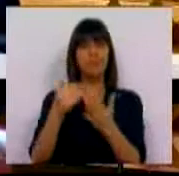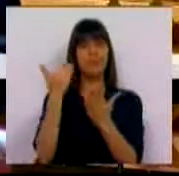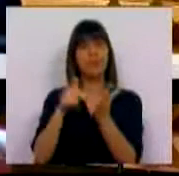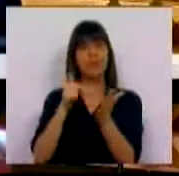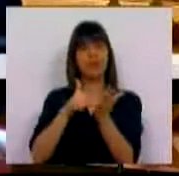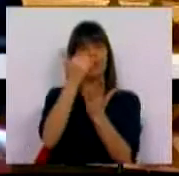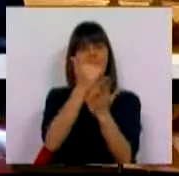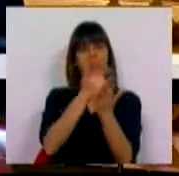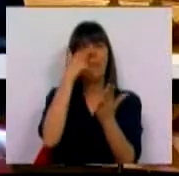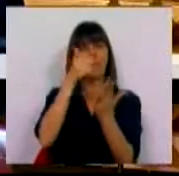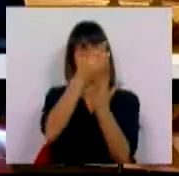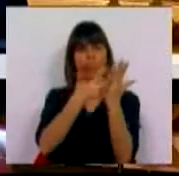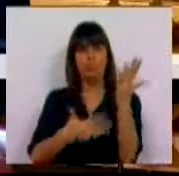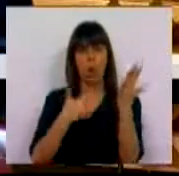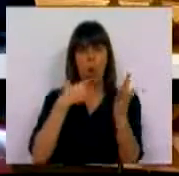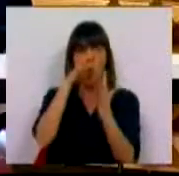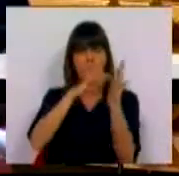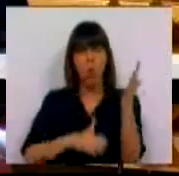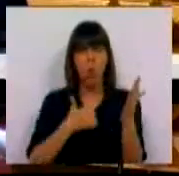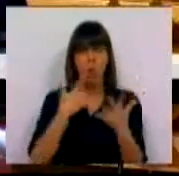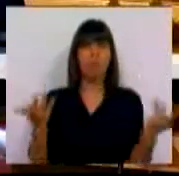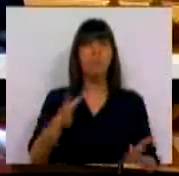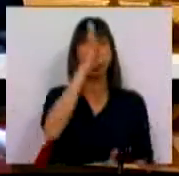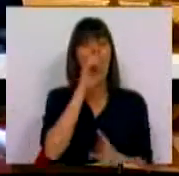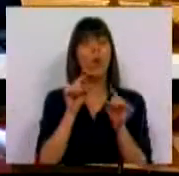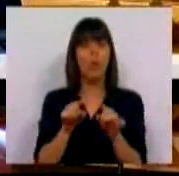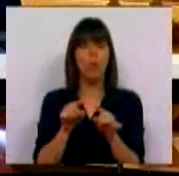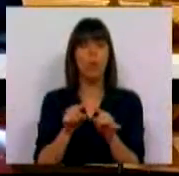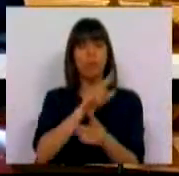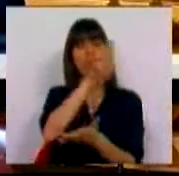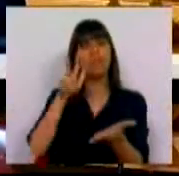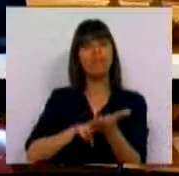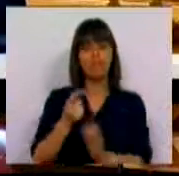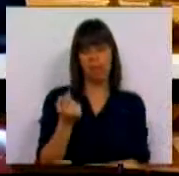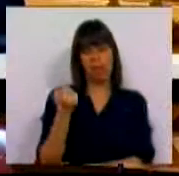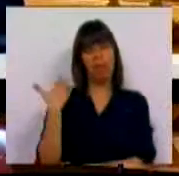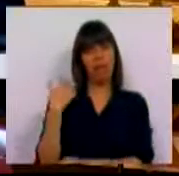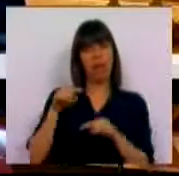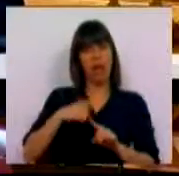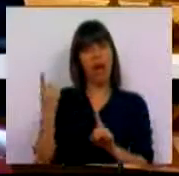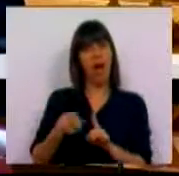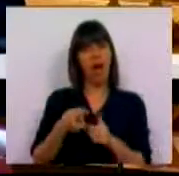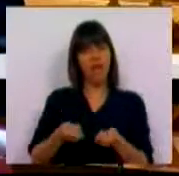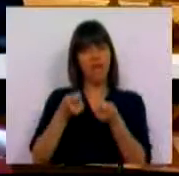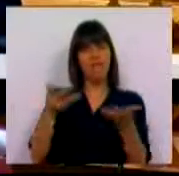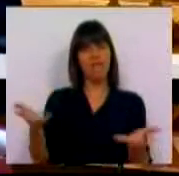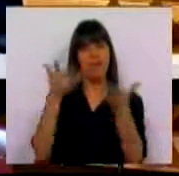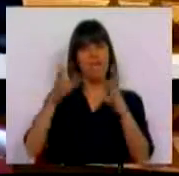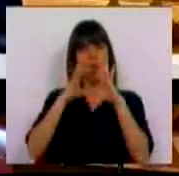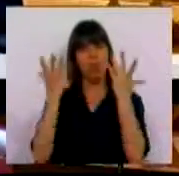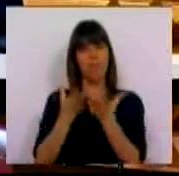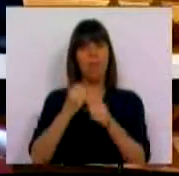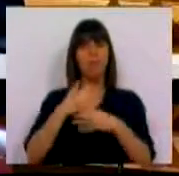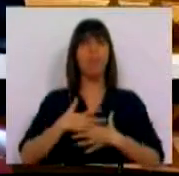listas de espera aumentaram. O Governo aprovou recentemente, este ano, incentivos para a mobilidade